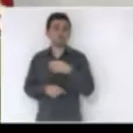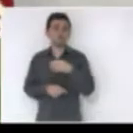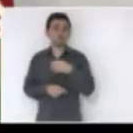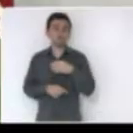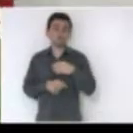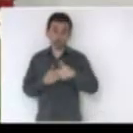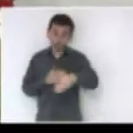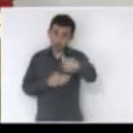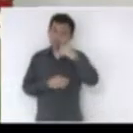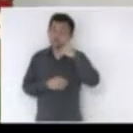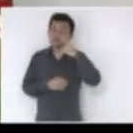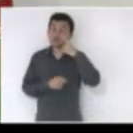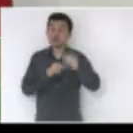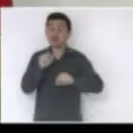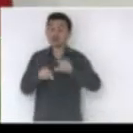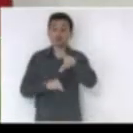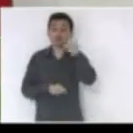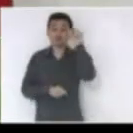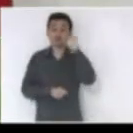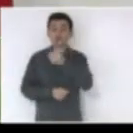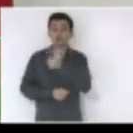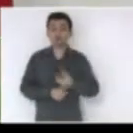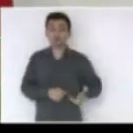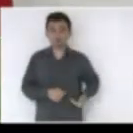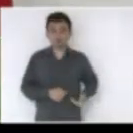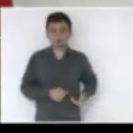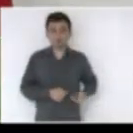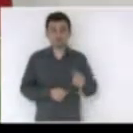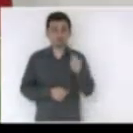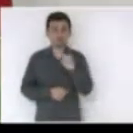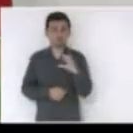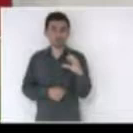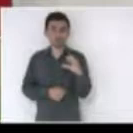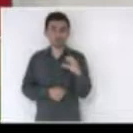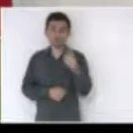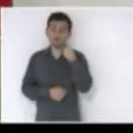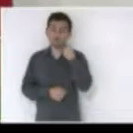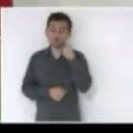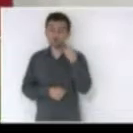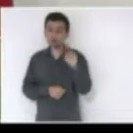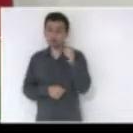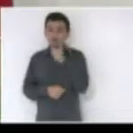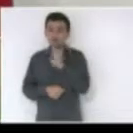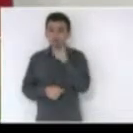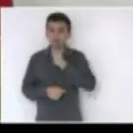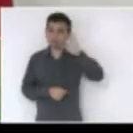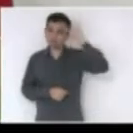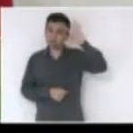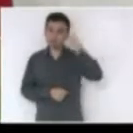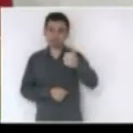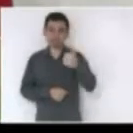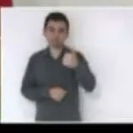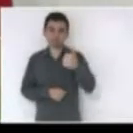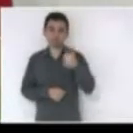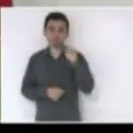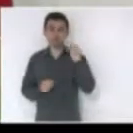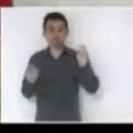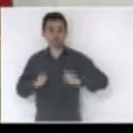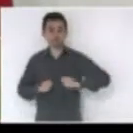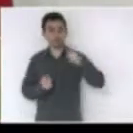que nós ainda não sabemos quem vai ser esperamos que seja alguém racional e que possa cumprir